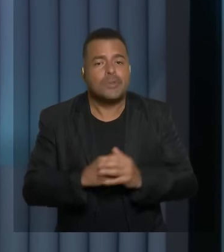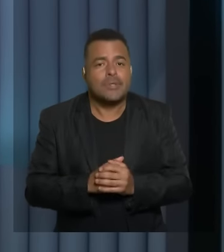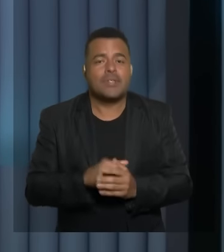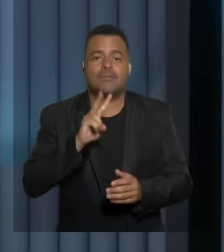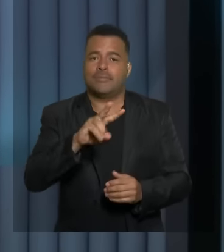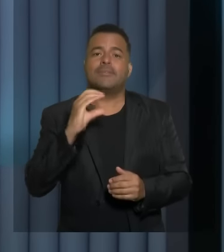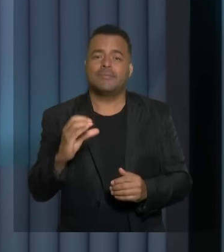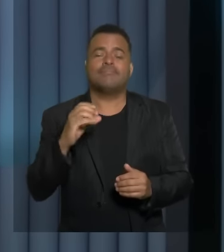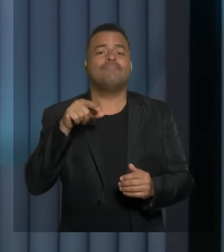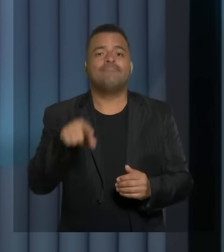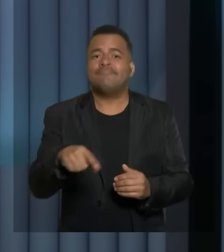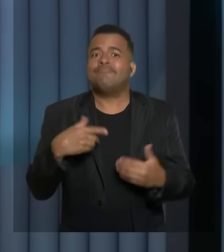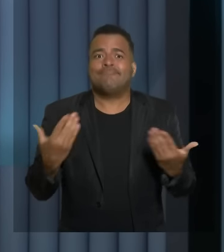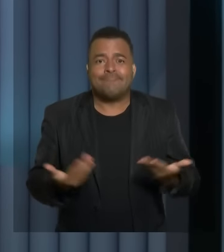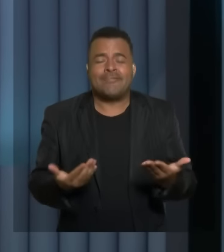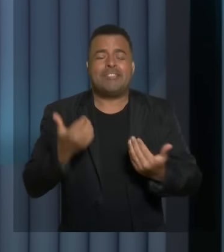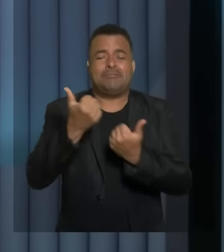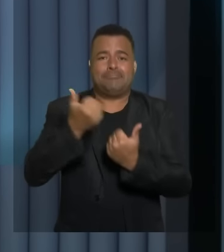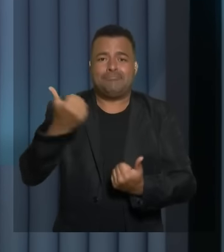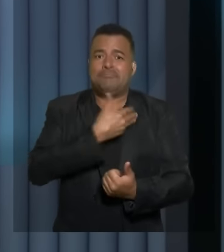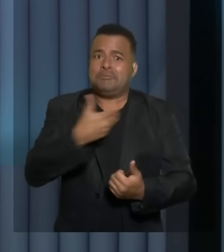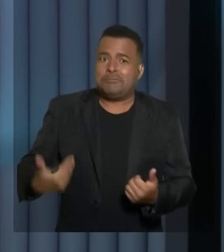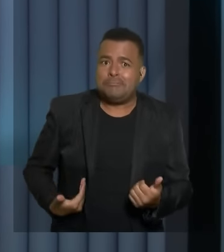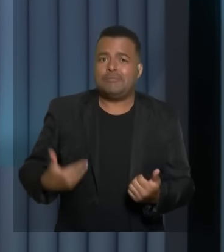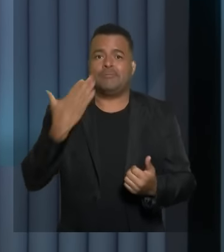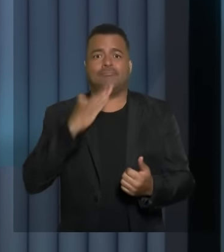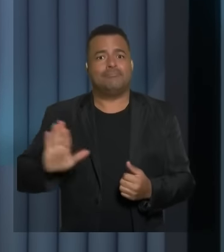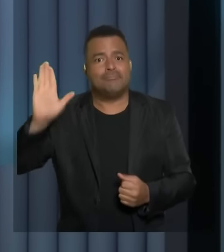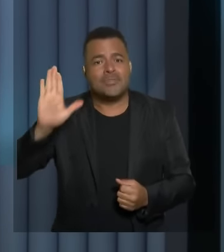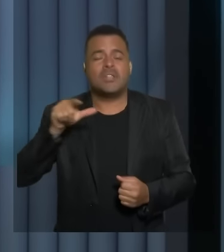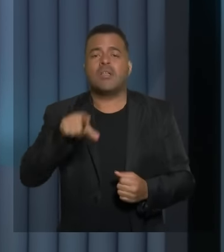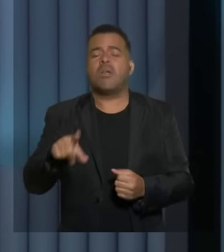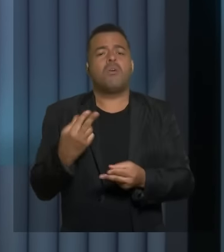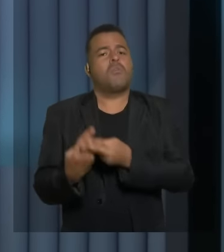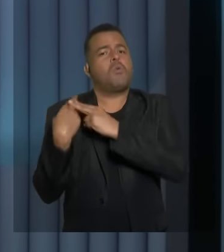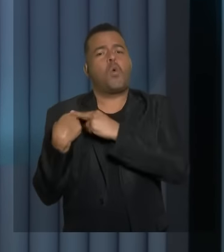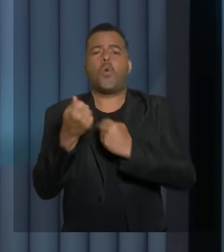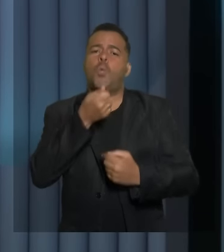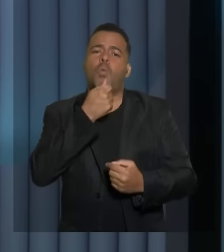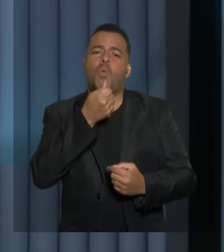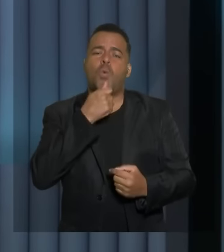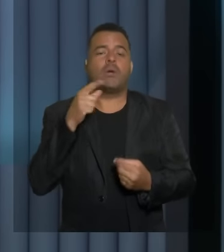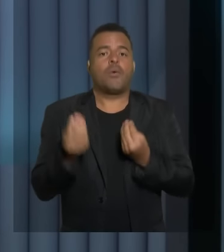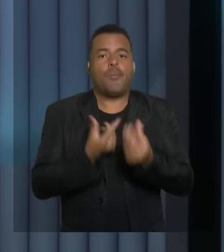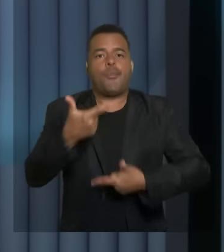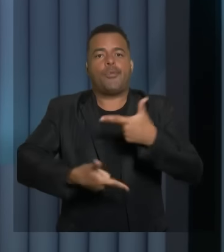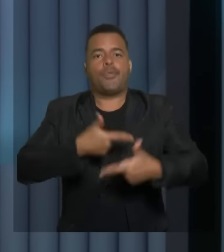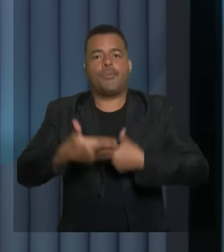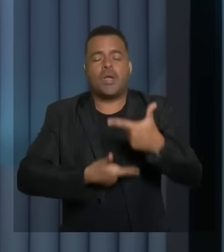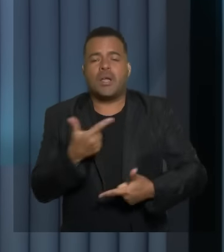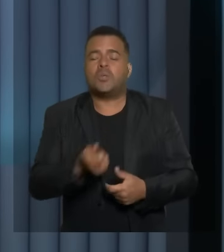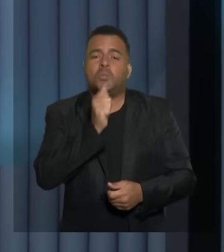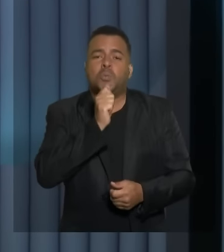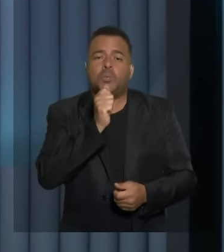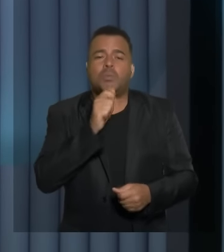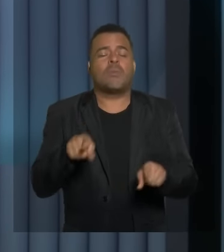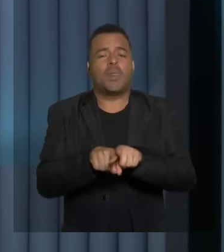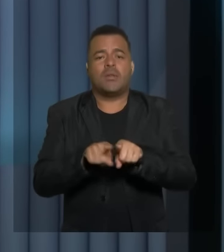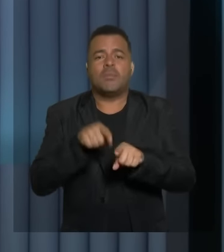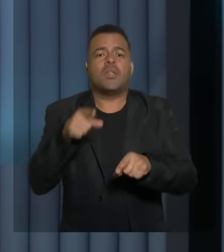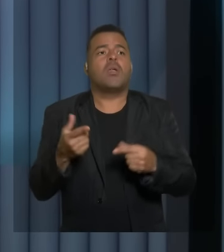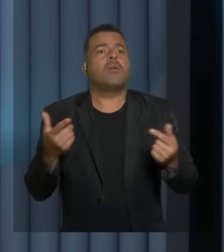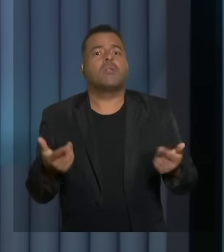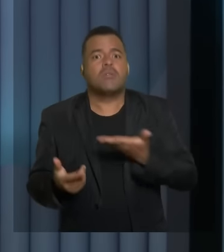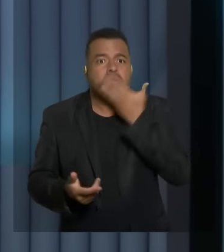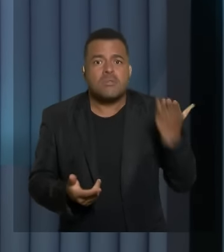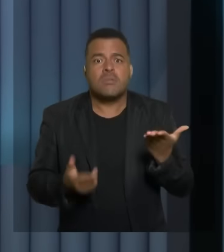atuando hoje em uma gestão, o qual não se responsabiliza em fazer um bom trabalho, em verificar uma boa qualidade de